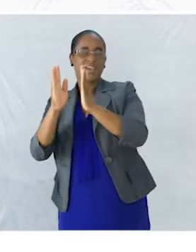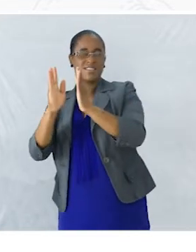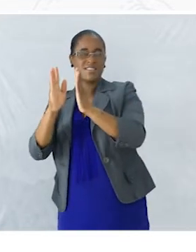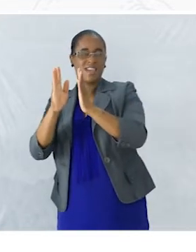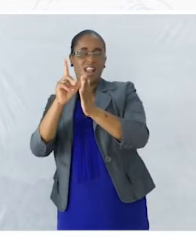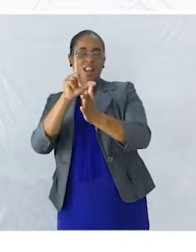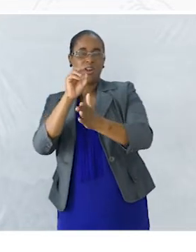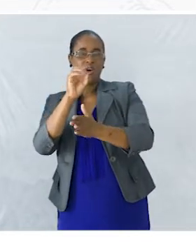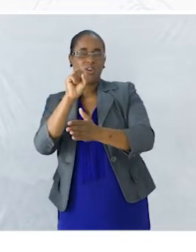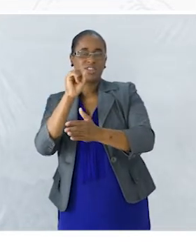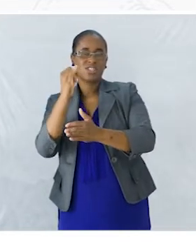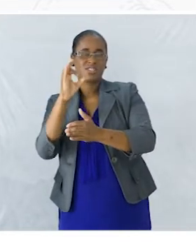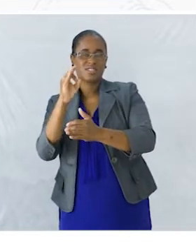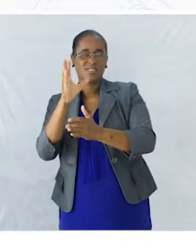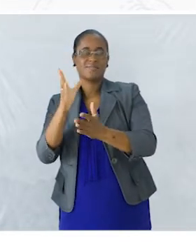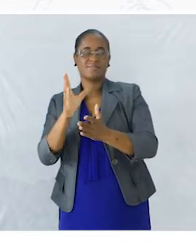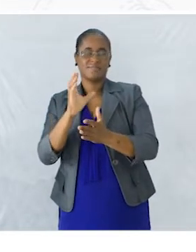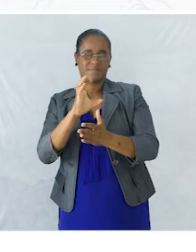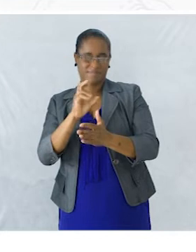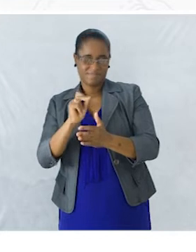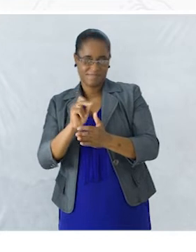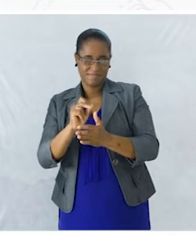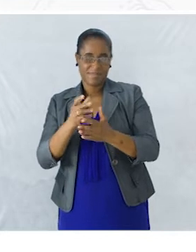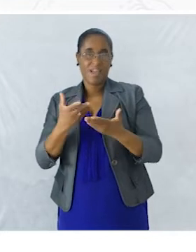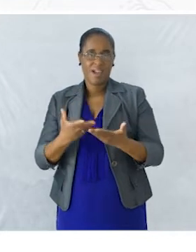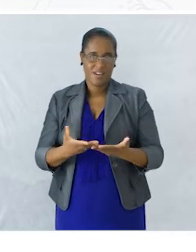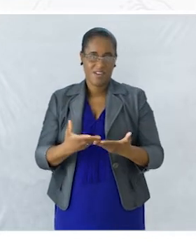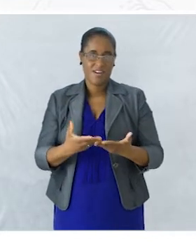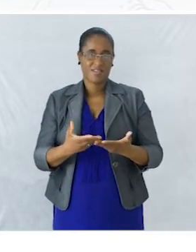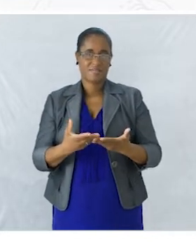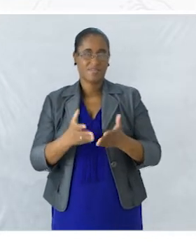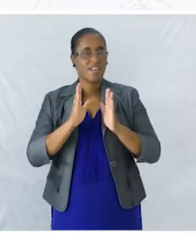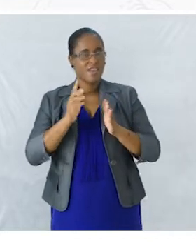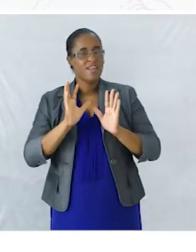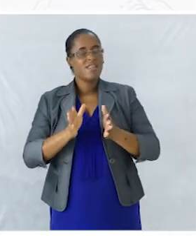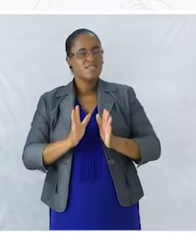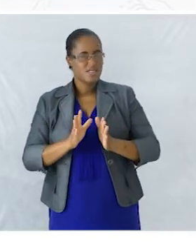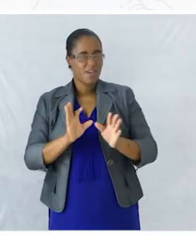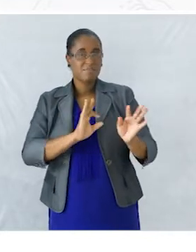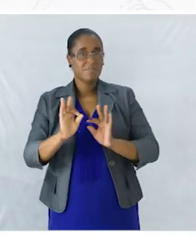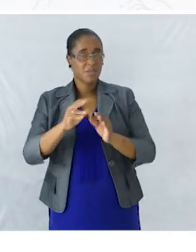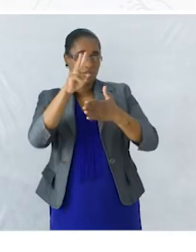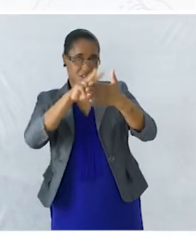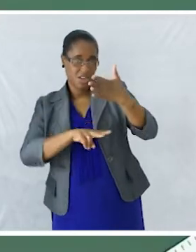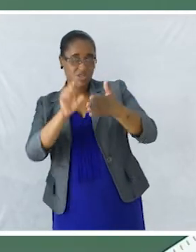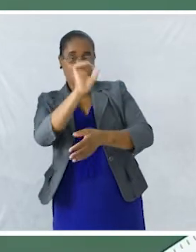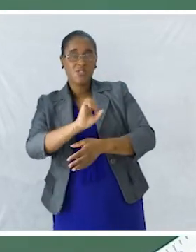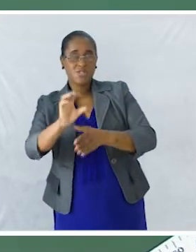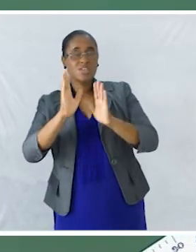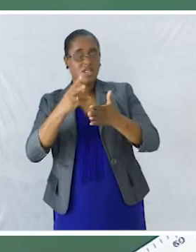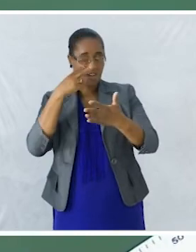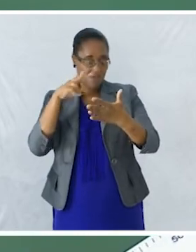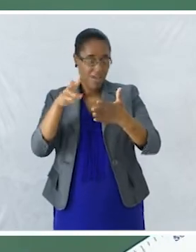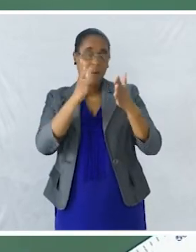Tem coerência Certo? Então agora Já organizamos o texto Vocês já viram Parte da